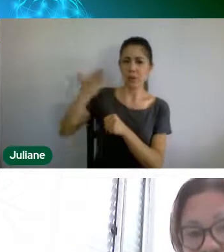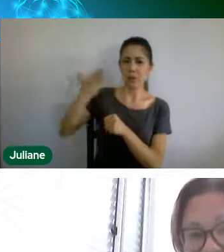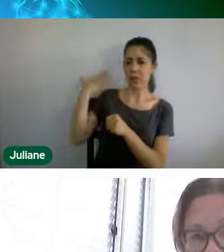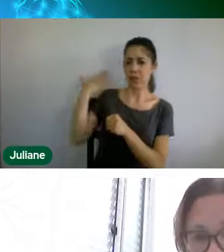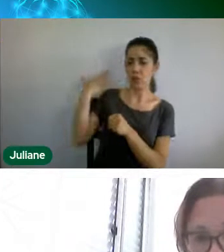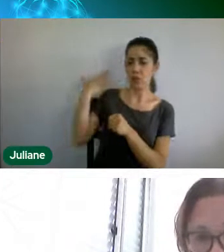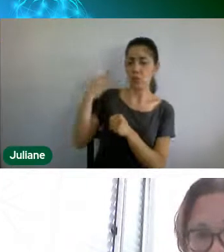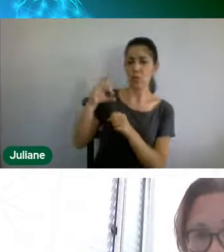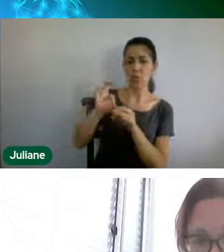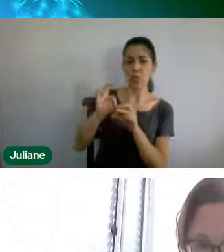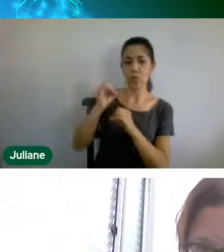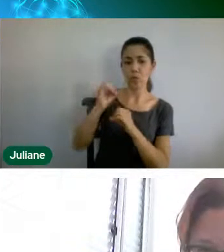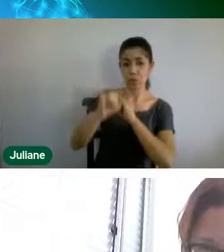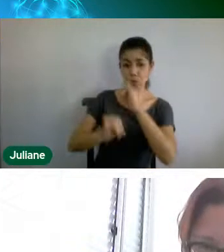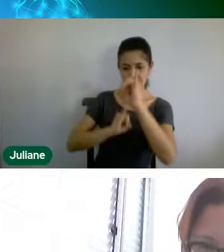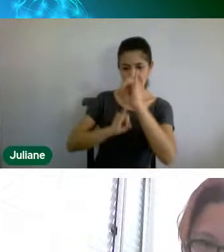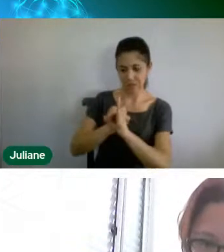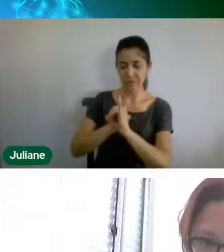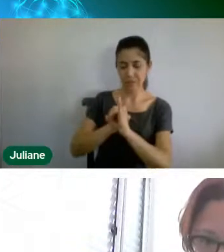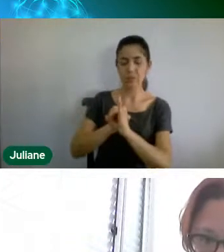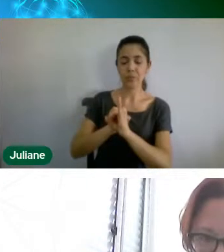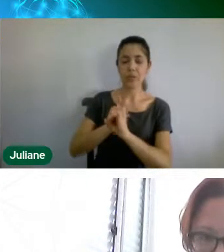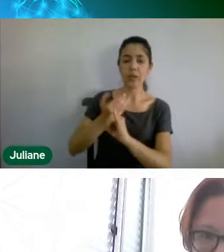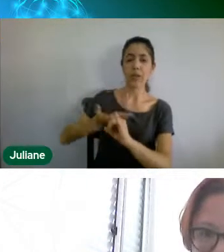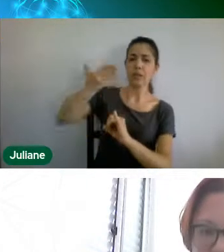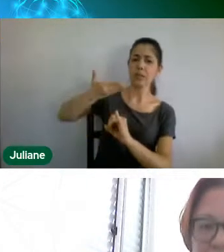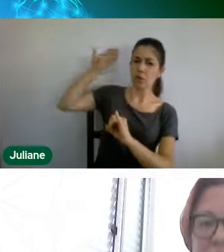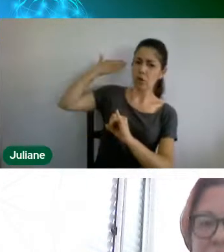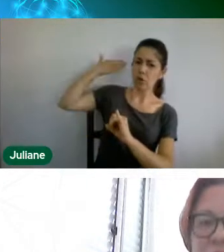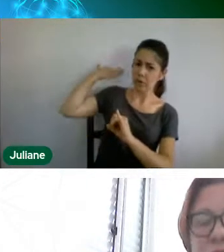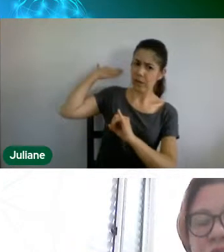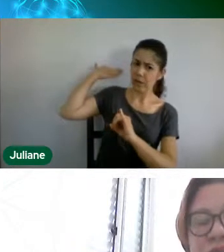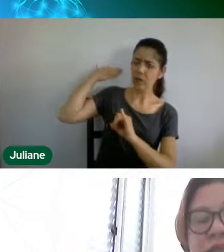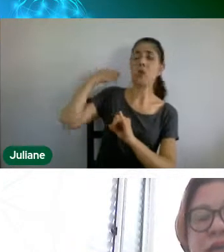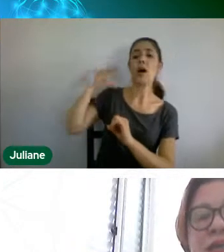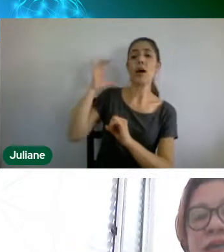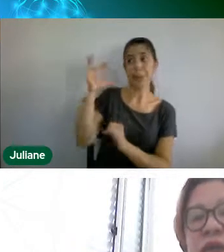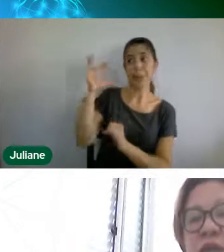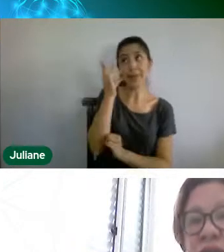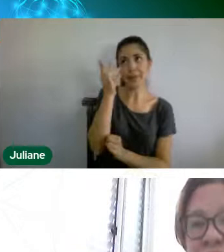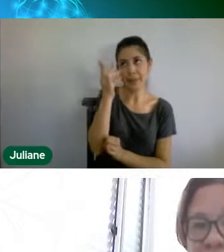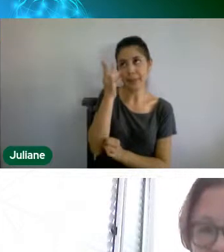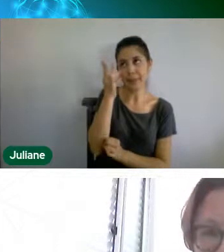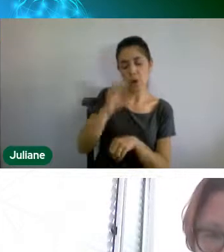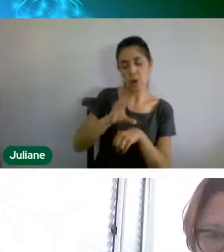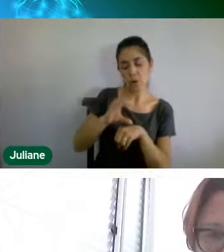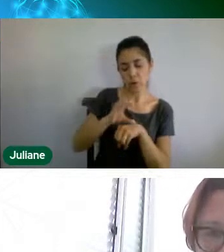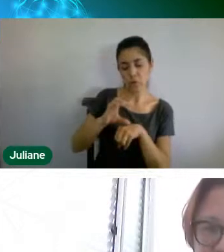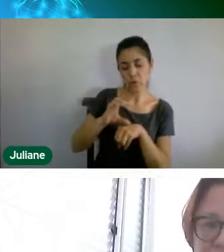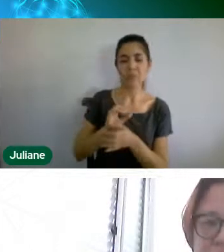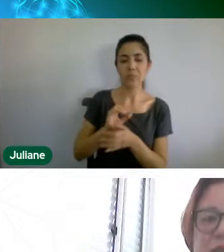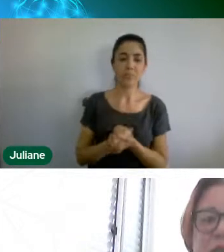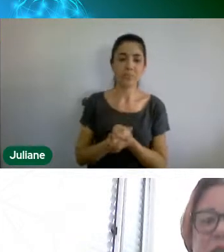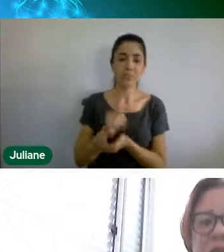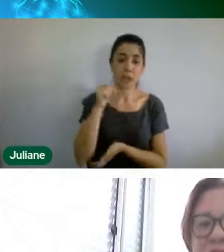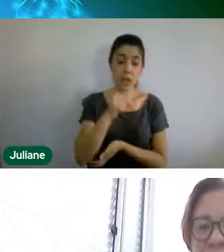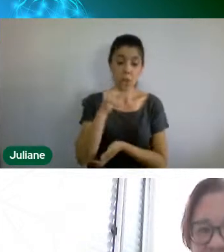anteriormente, ela era presencial, né, ela acontecia aqui na unidade Hortências,